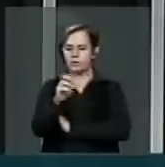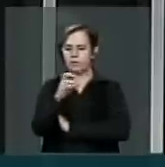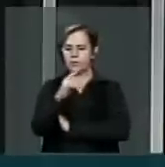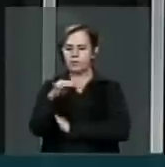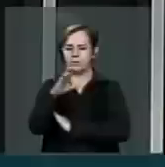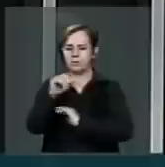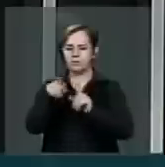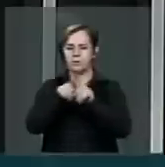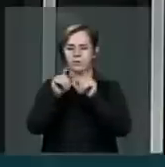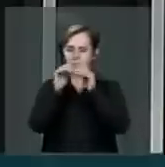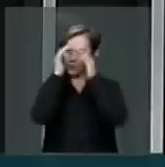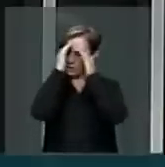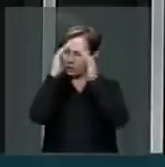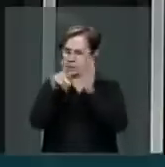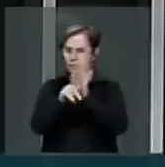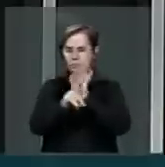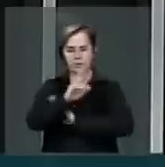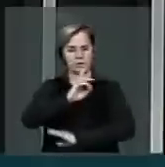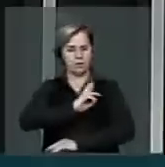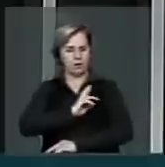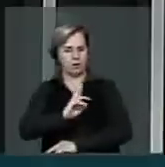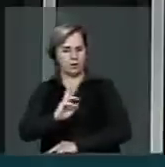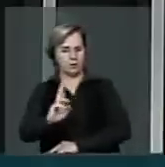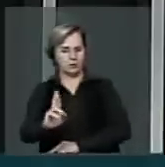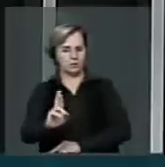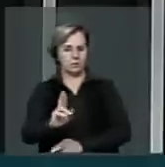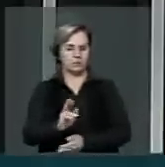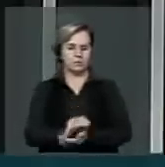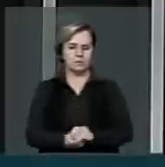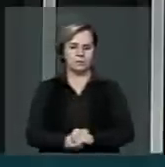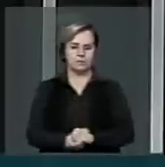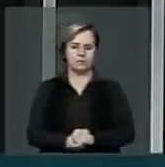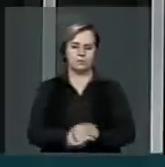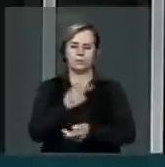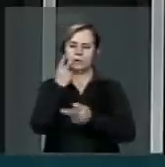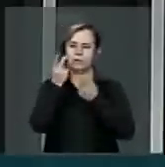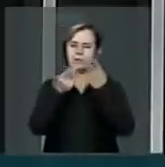religioso e termino senhoras